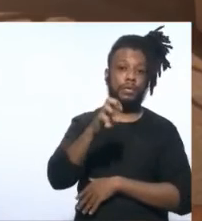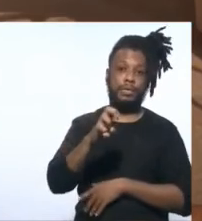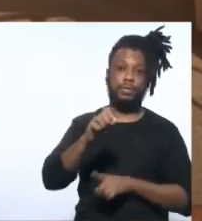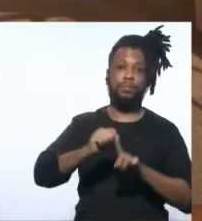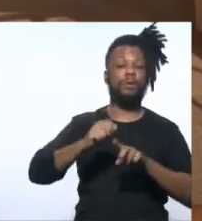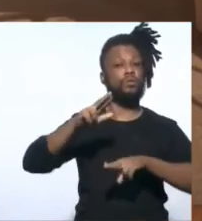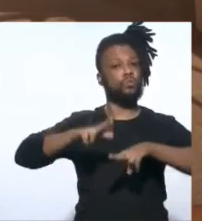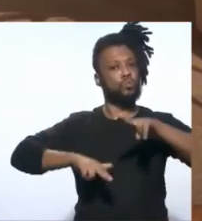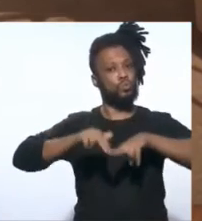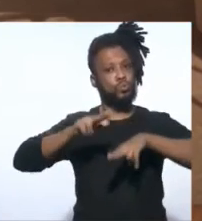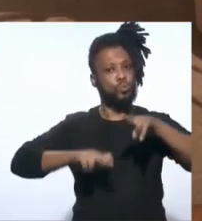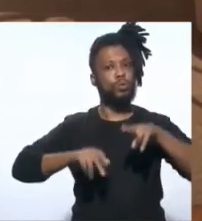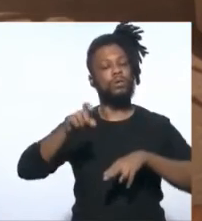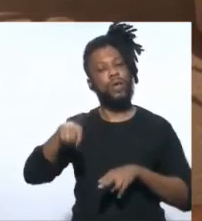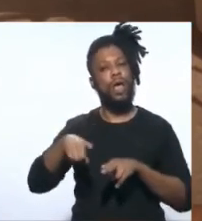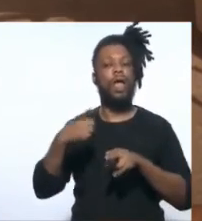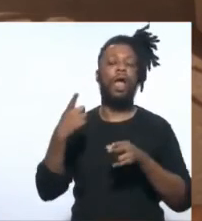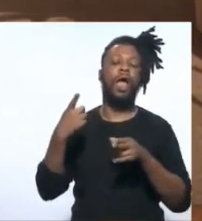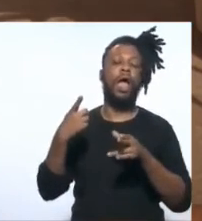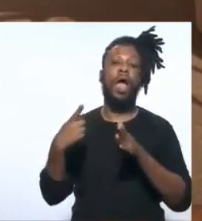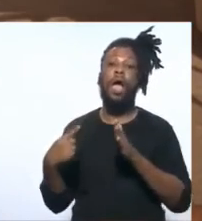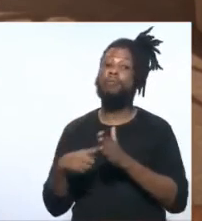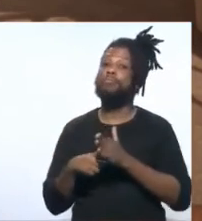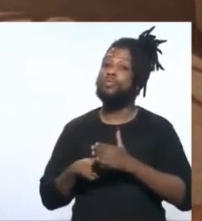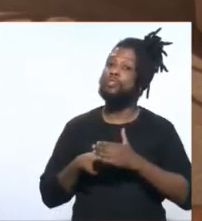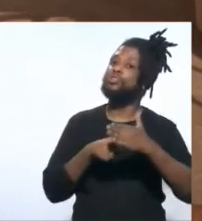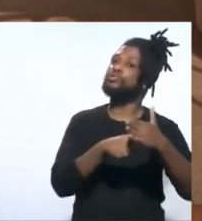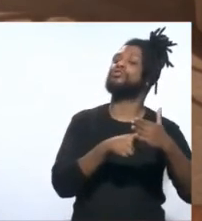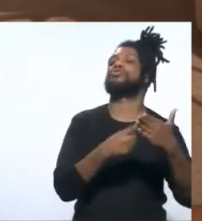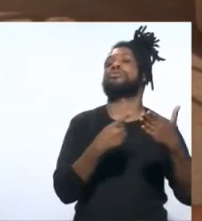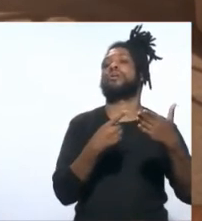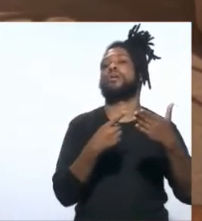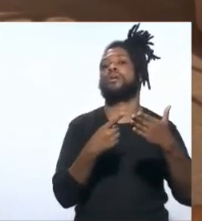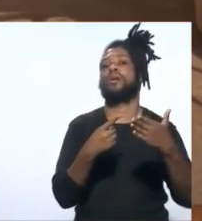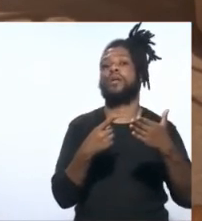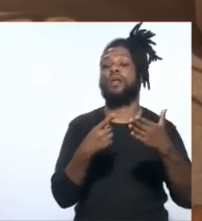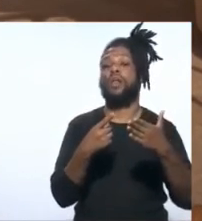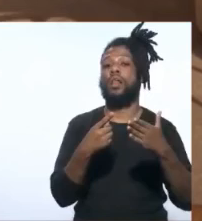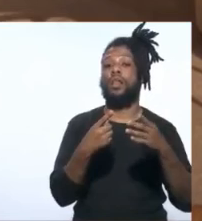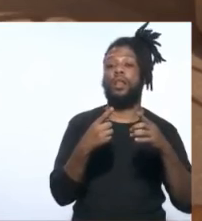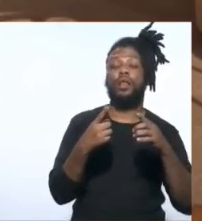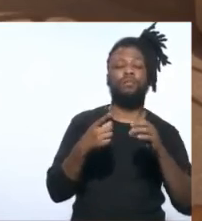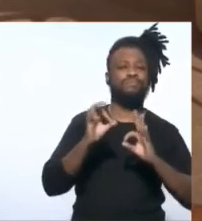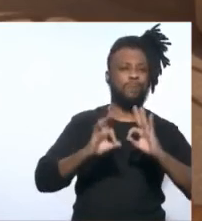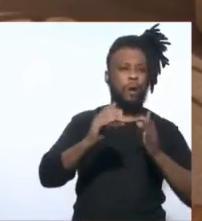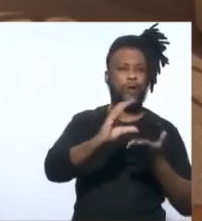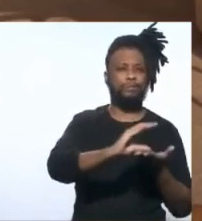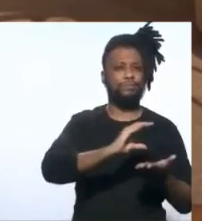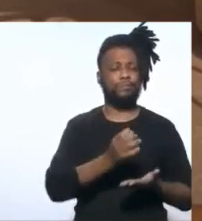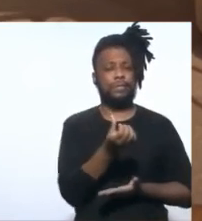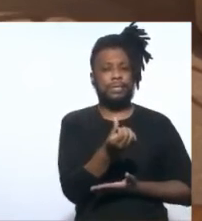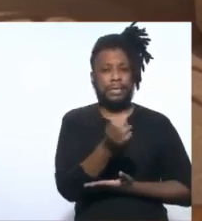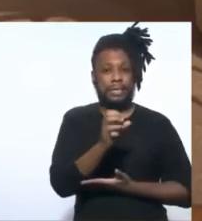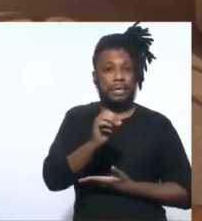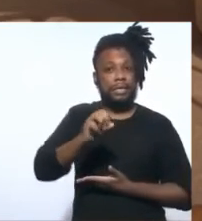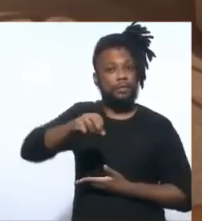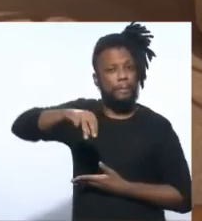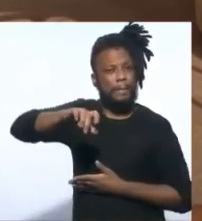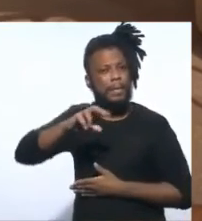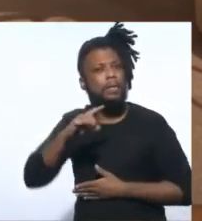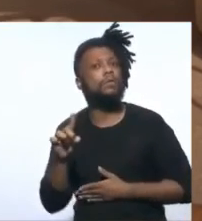que é indicar contrapartidas da ordem de 600 milhões de reais. Então,